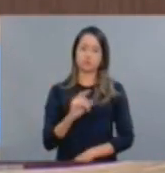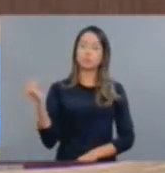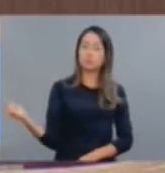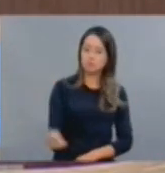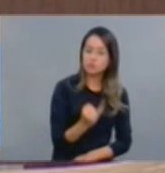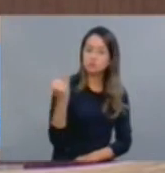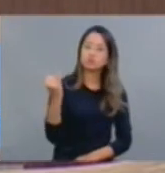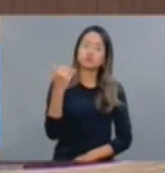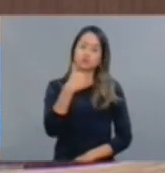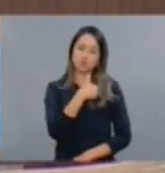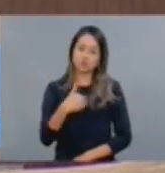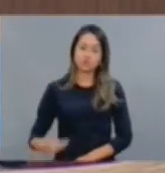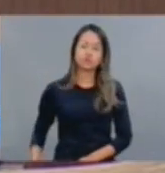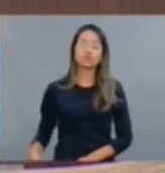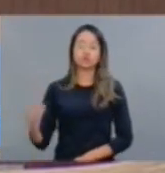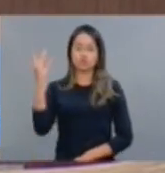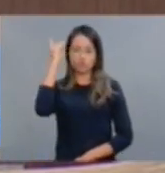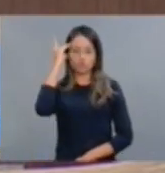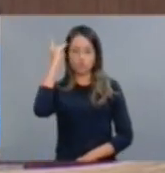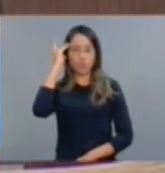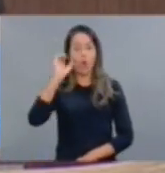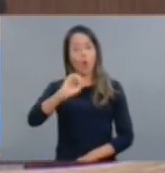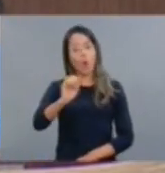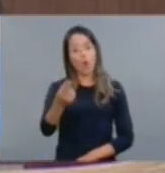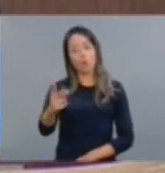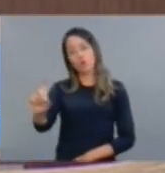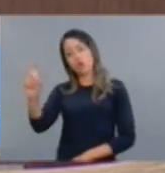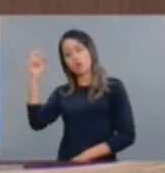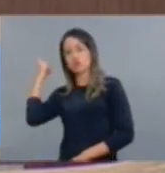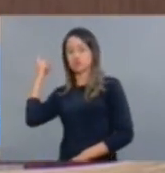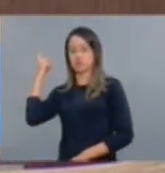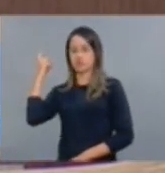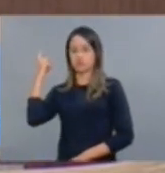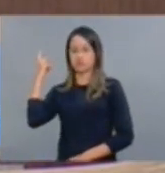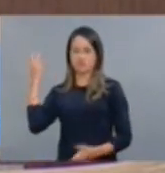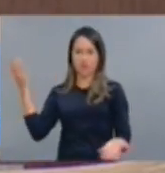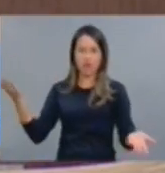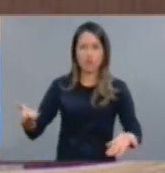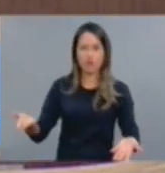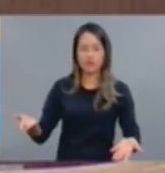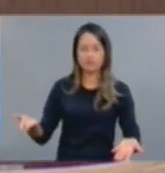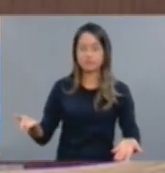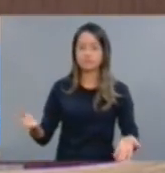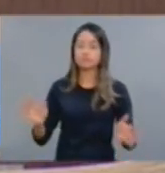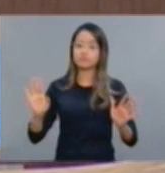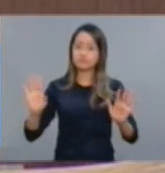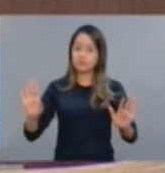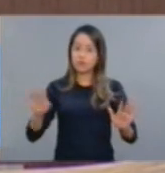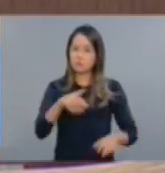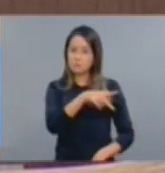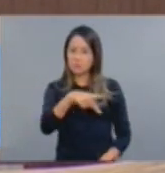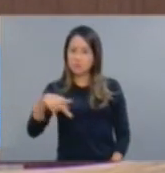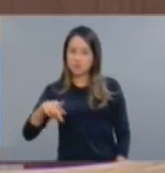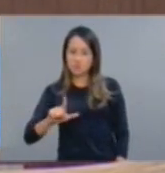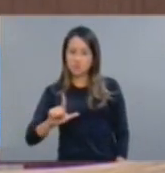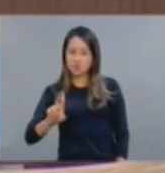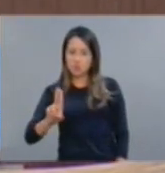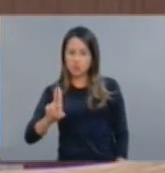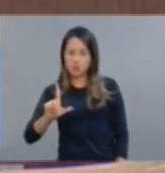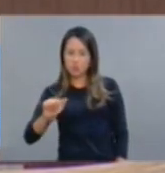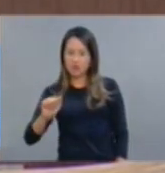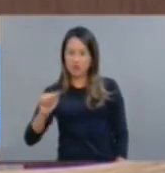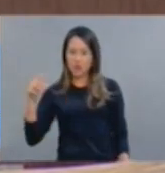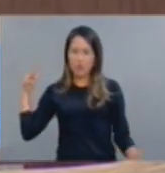governo da Dilma, ou antes do governo da Dilma, teve o governo do presidente Lula. Nós não podemos admitir,